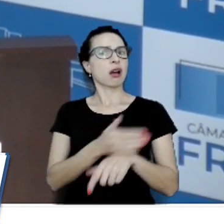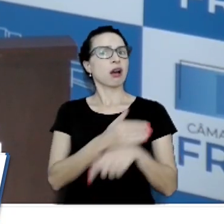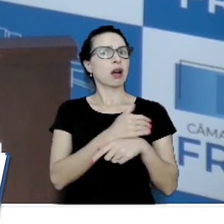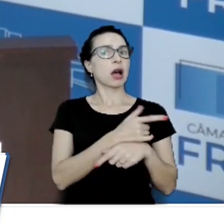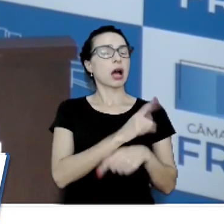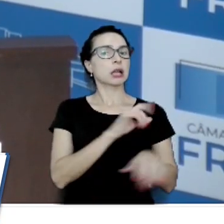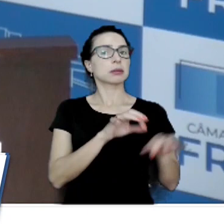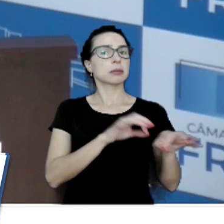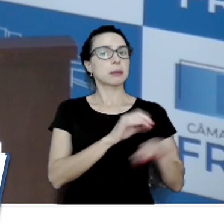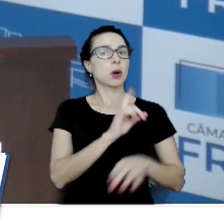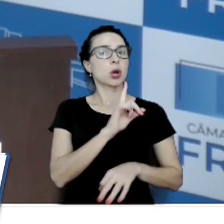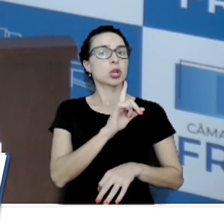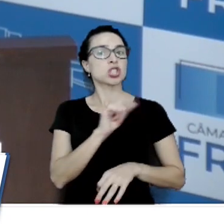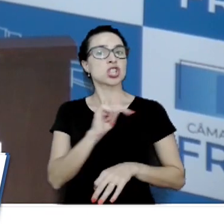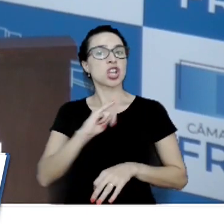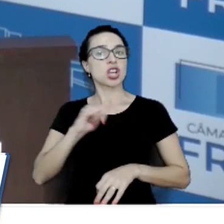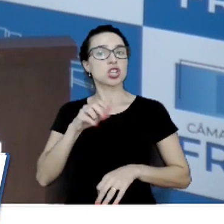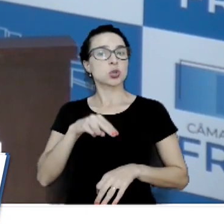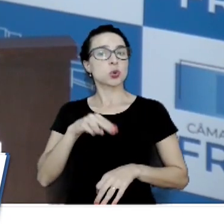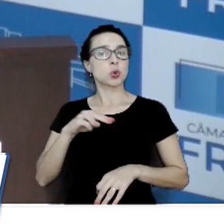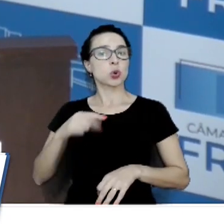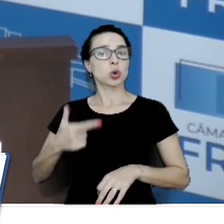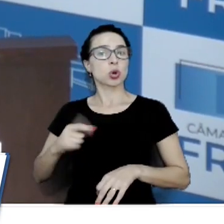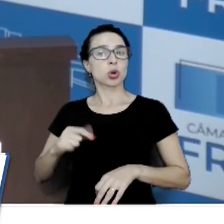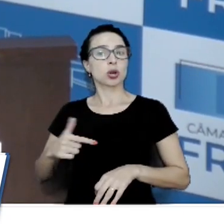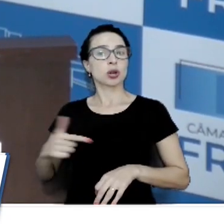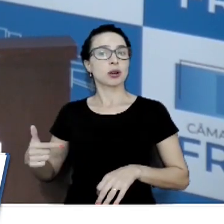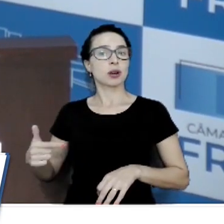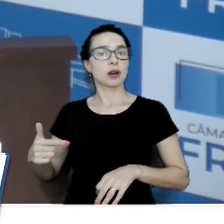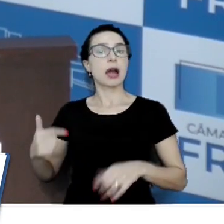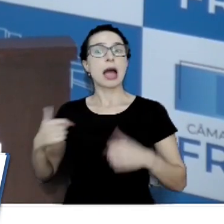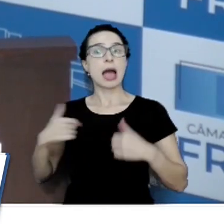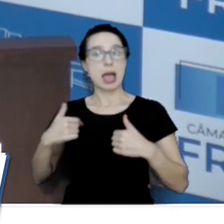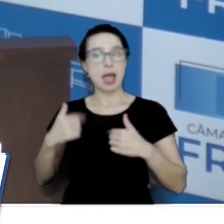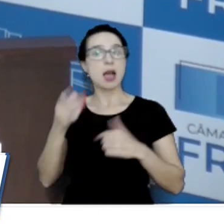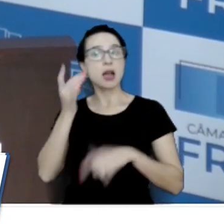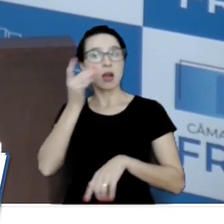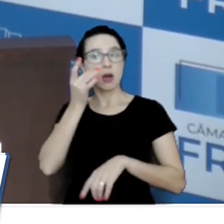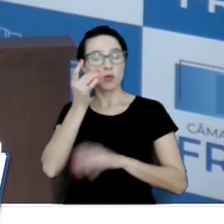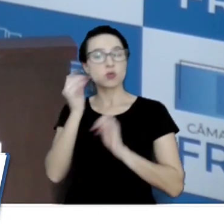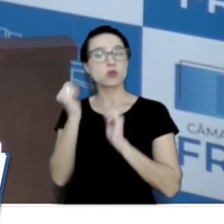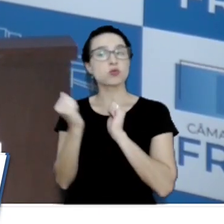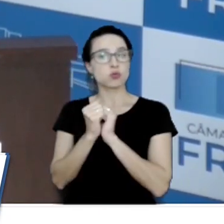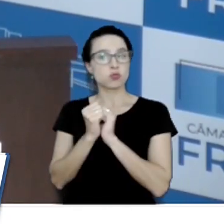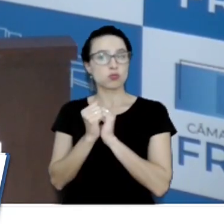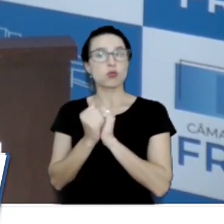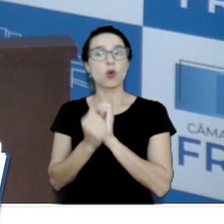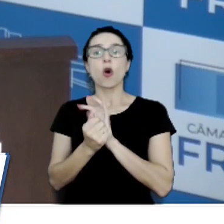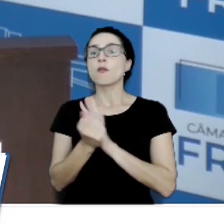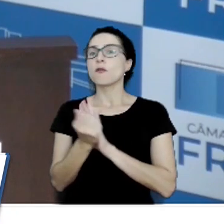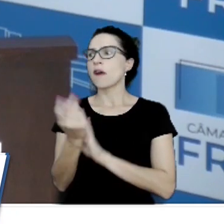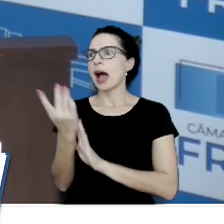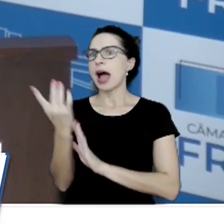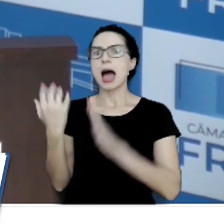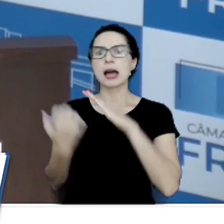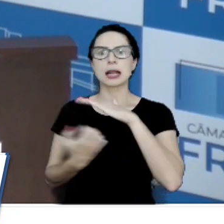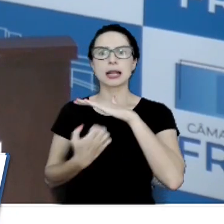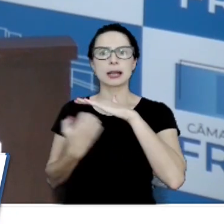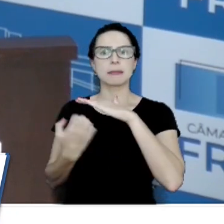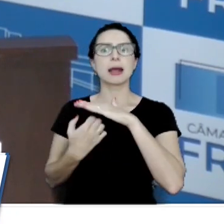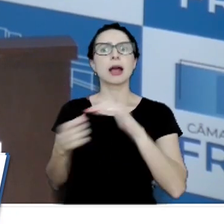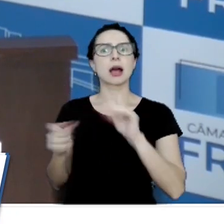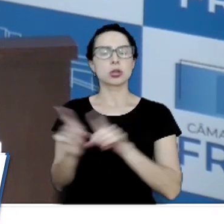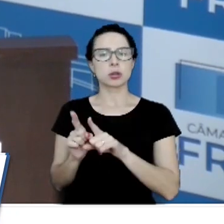17 de junho de 2022, eu estava presente, vários empresários estavam e foi